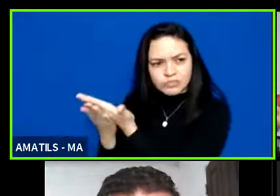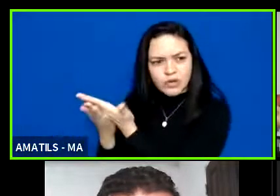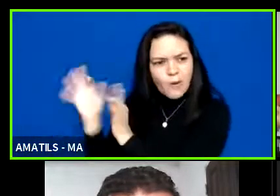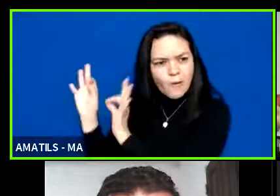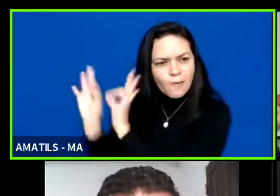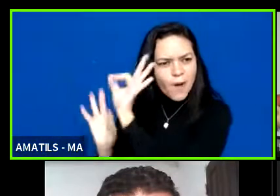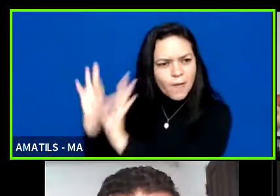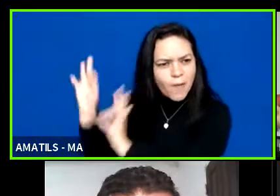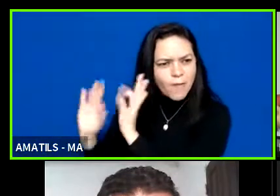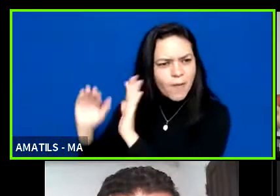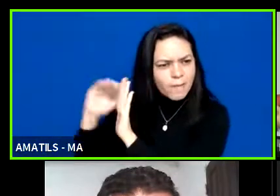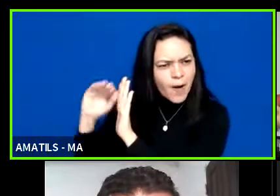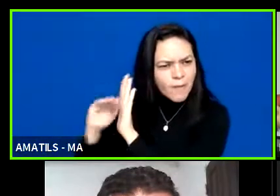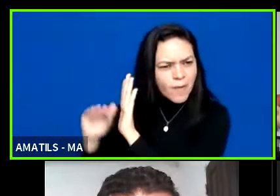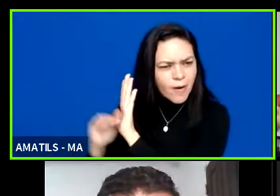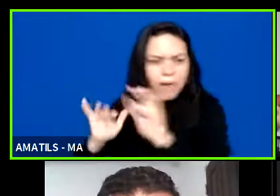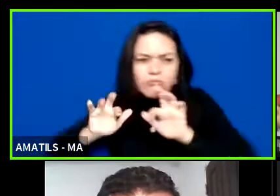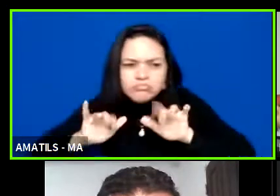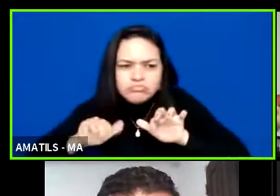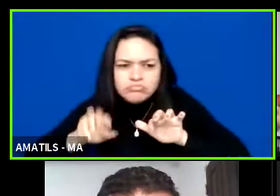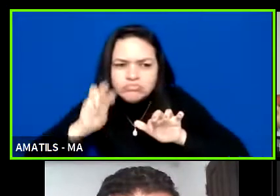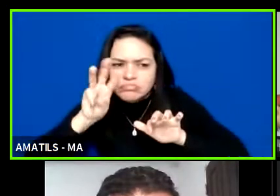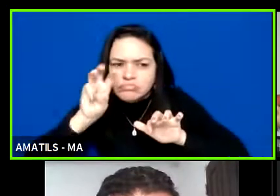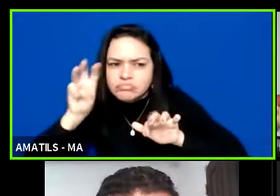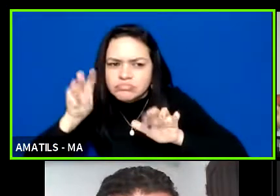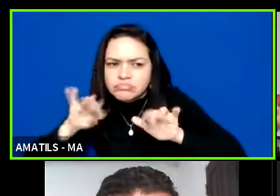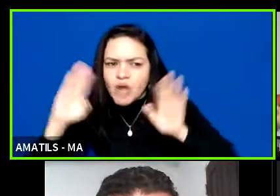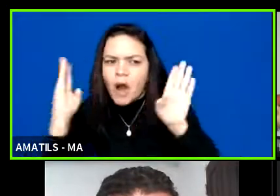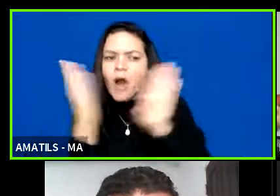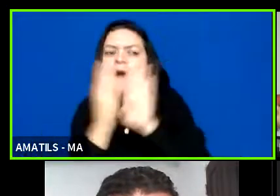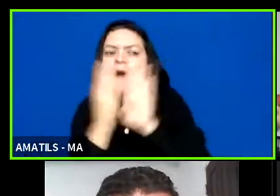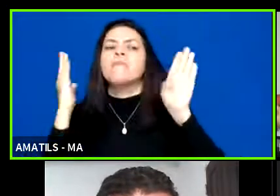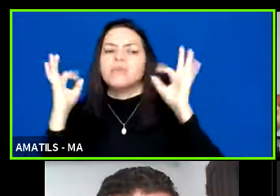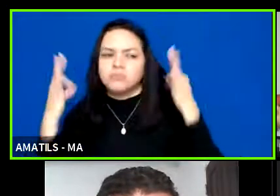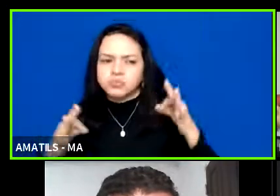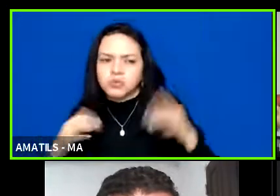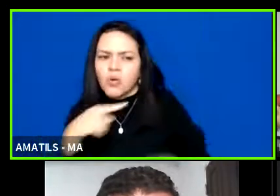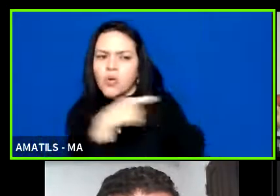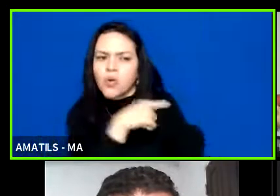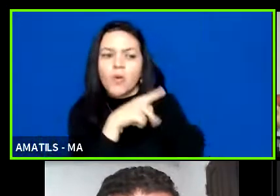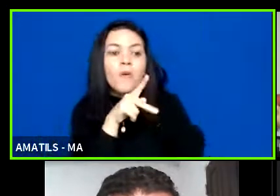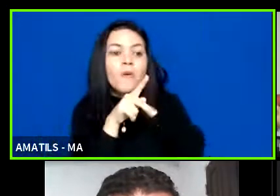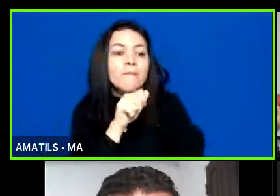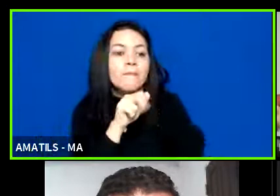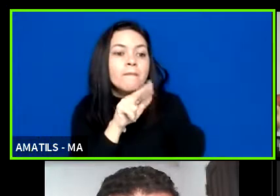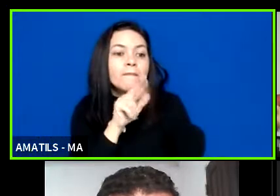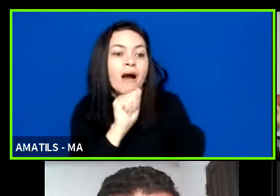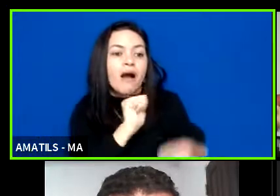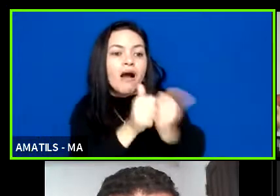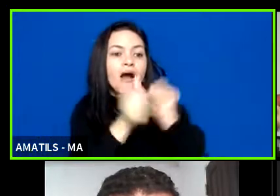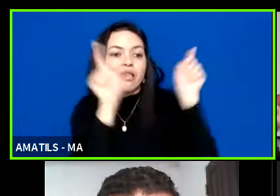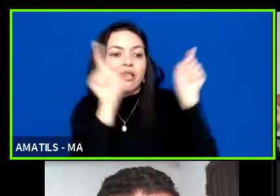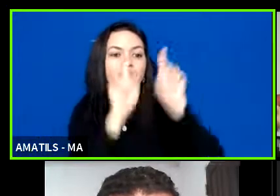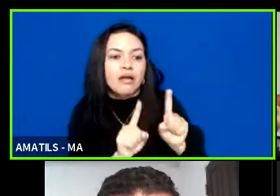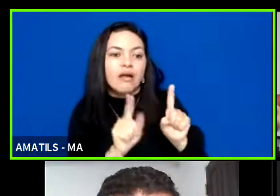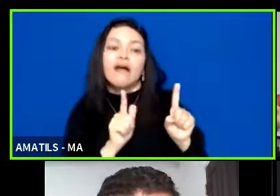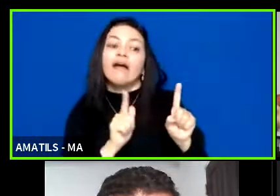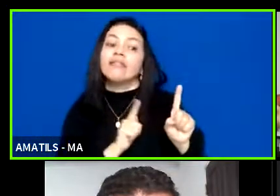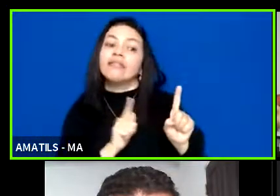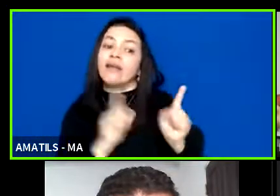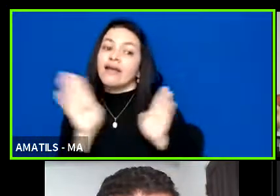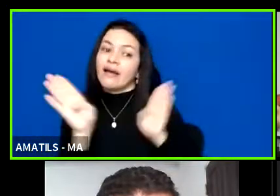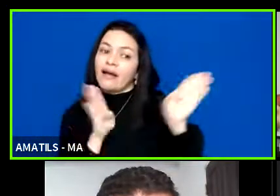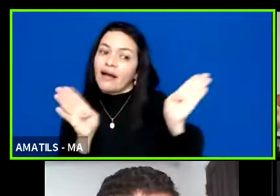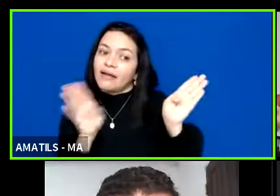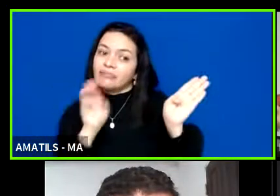elencados nesse site e se for uma entidade para desportiva se tem acessibilidade nesse